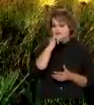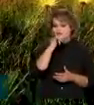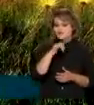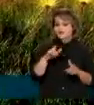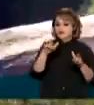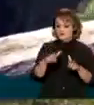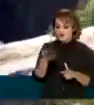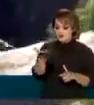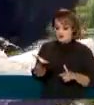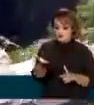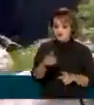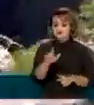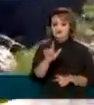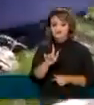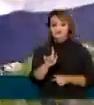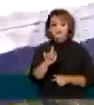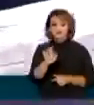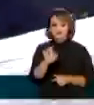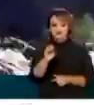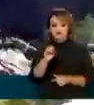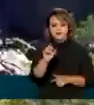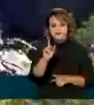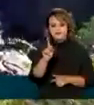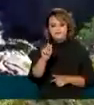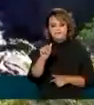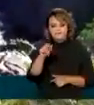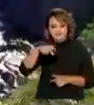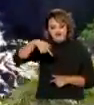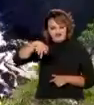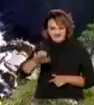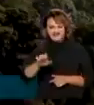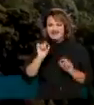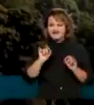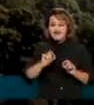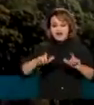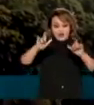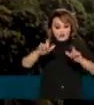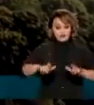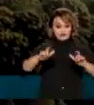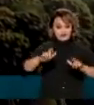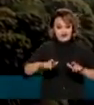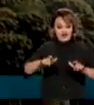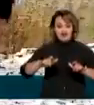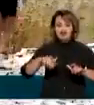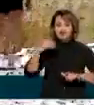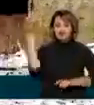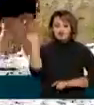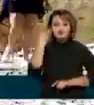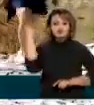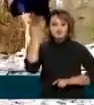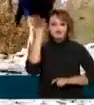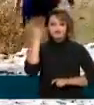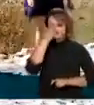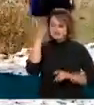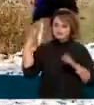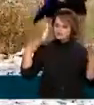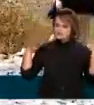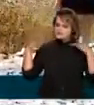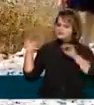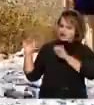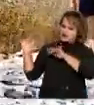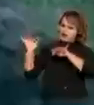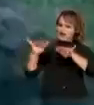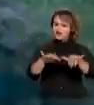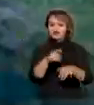são classificados como geoparques, áreas geográficas únicas de importância mundial que são exploradas em um modelo